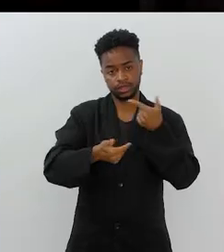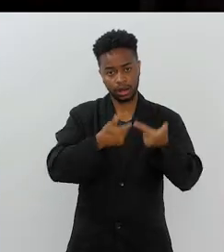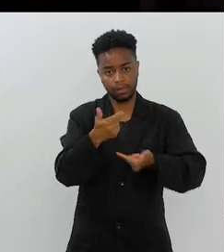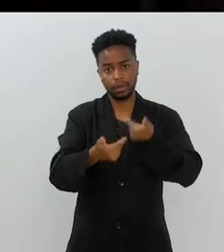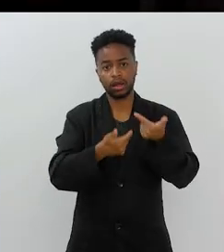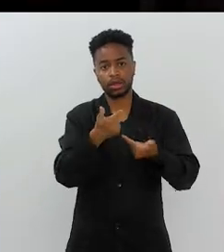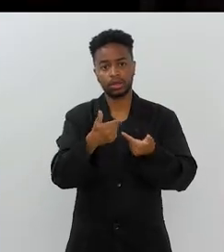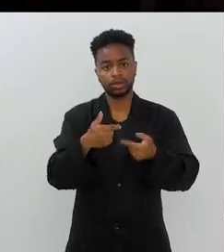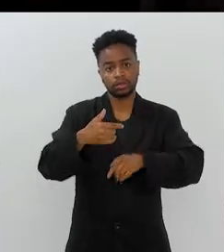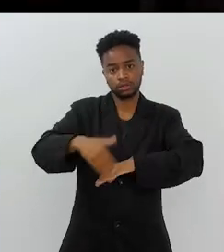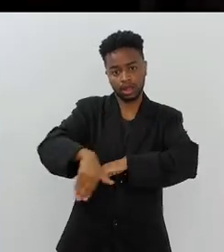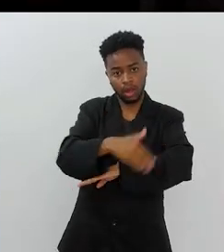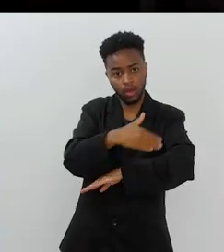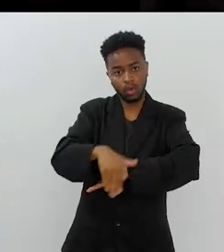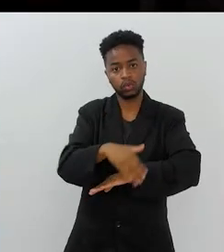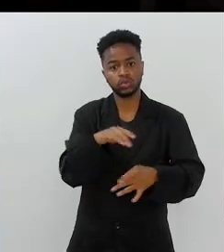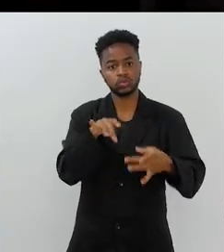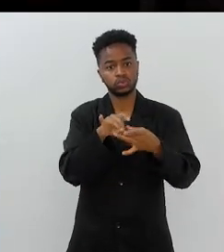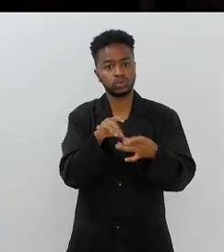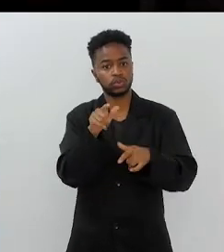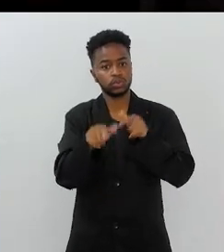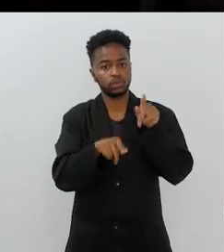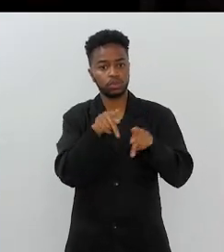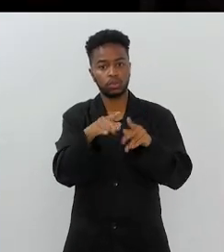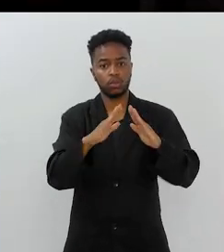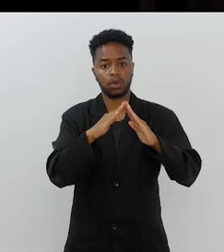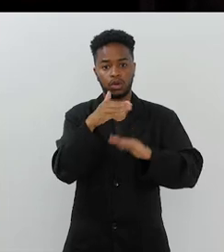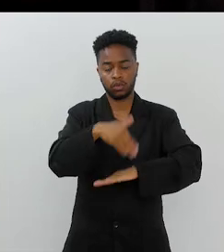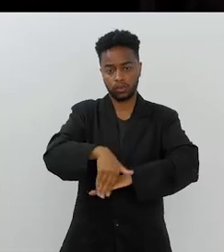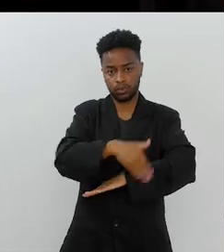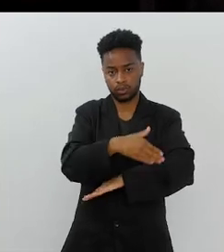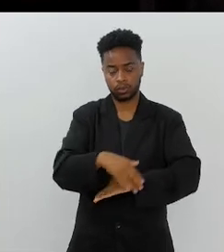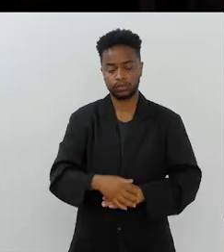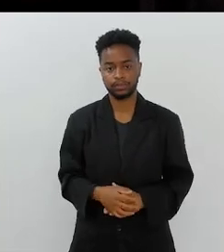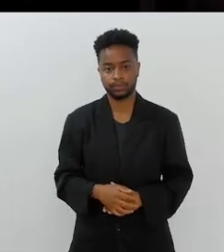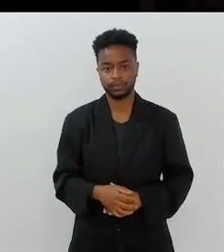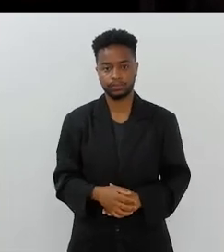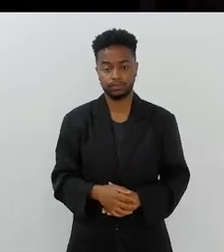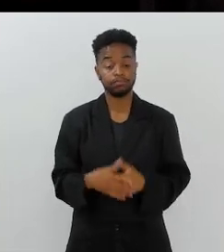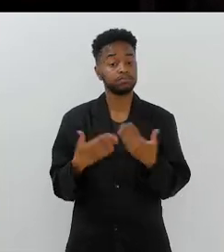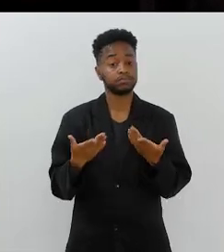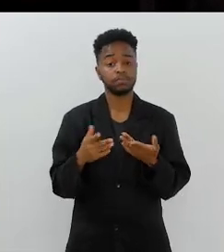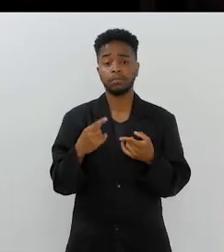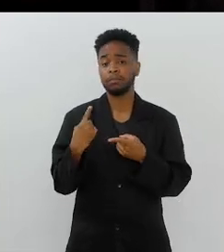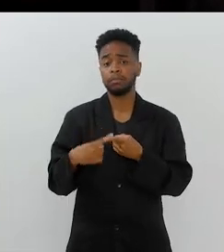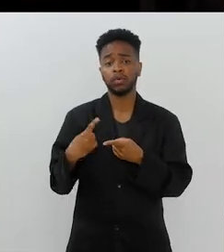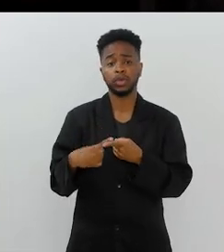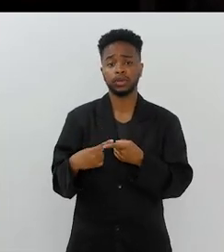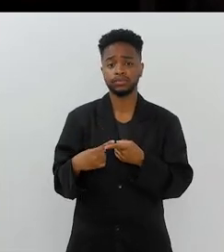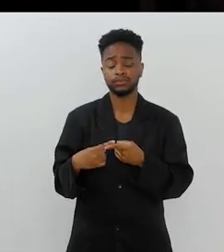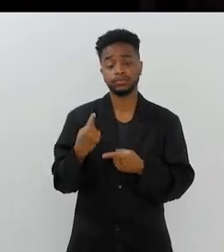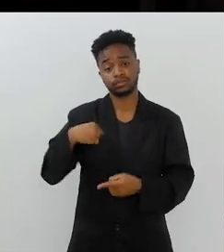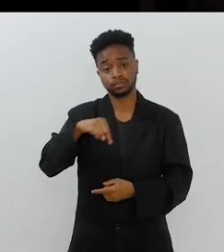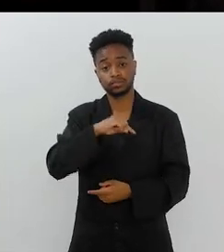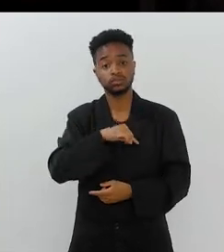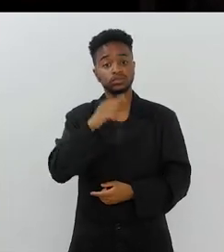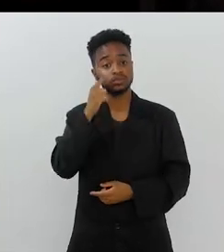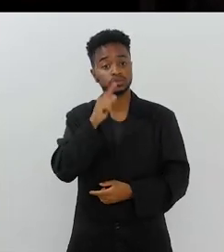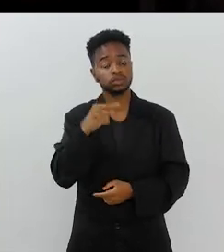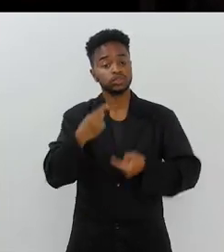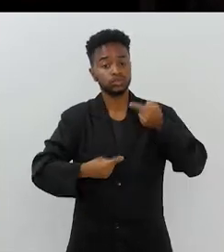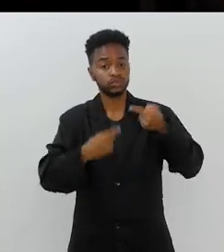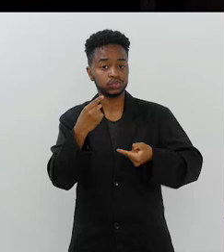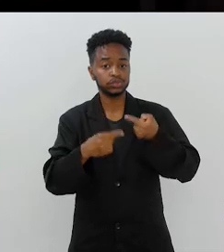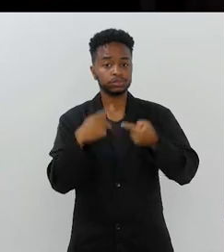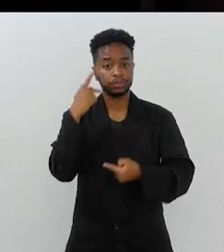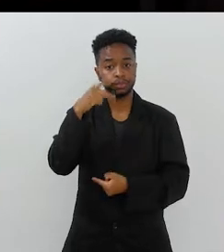grupos que se trabalham na rua com a população em situação de rua. E parte daí para quê? Para que a gente possa estar